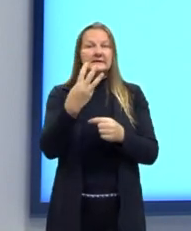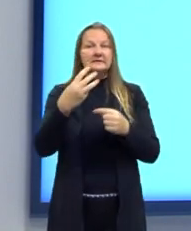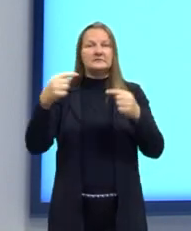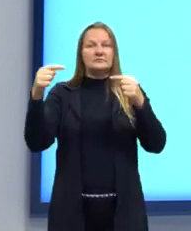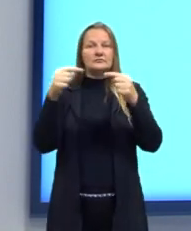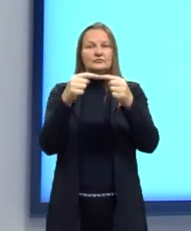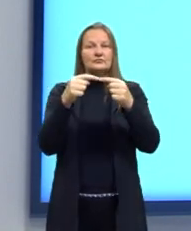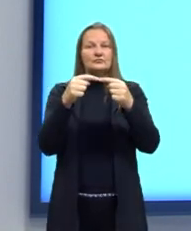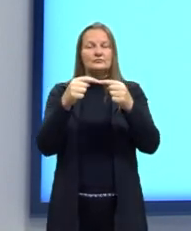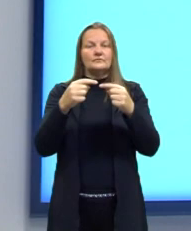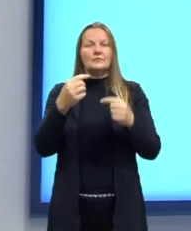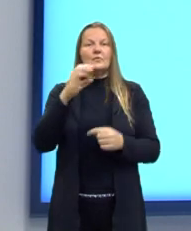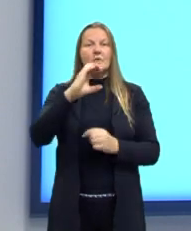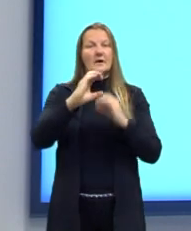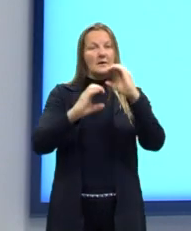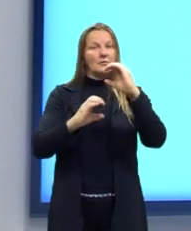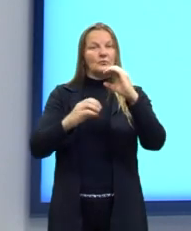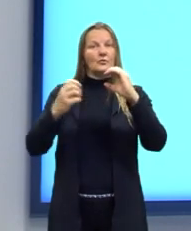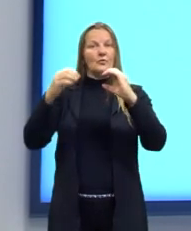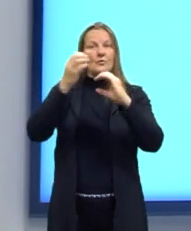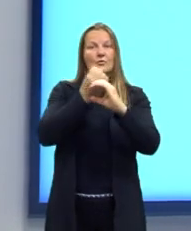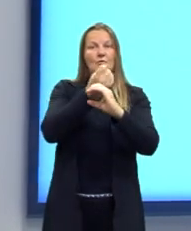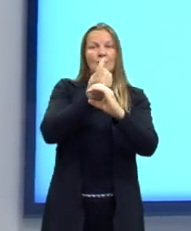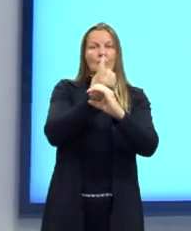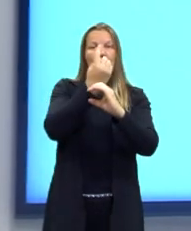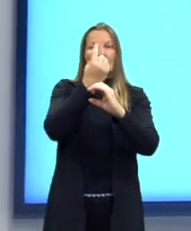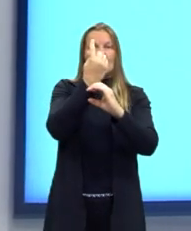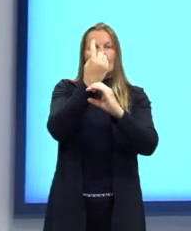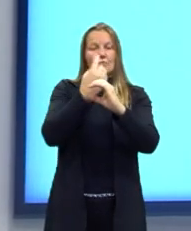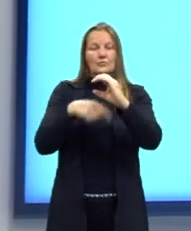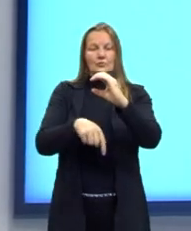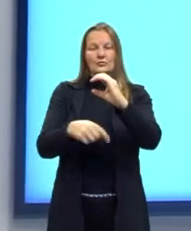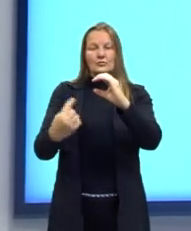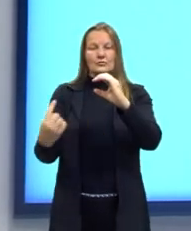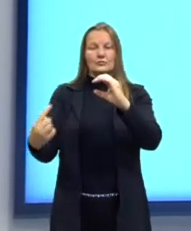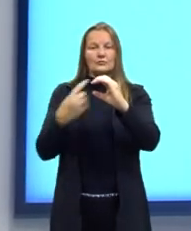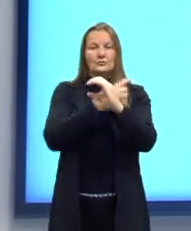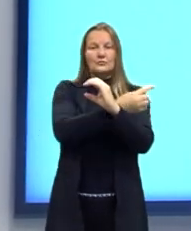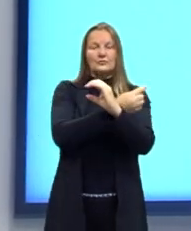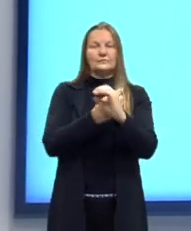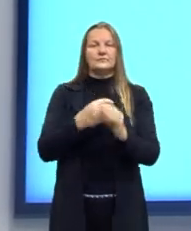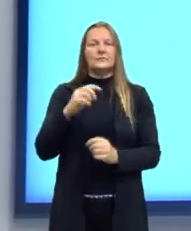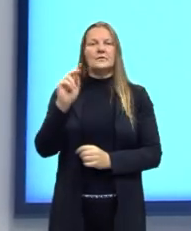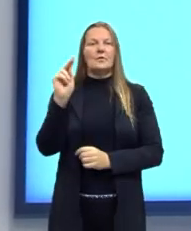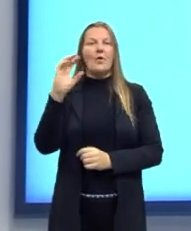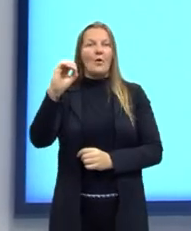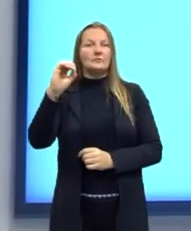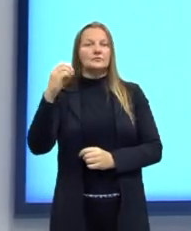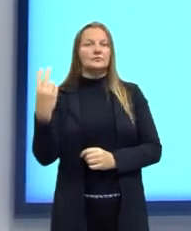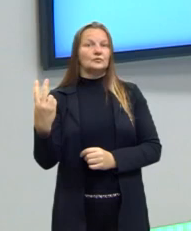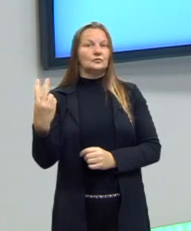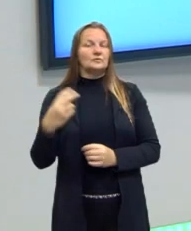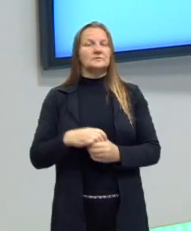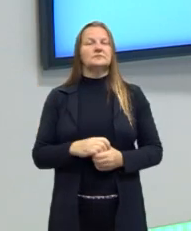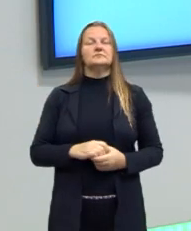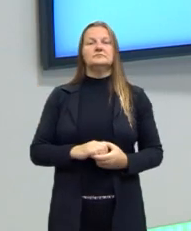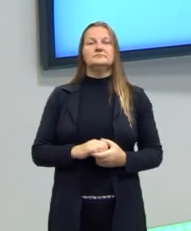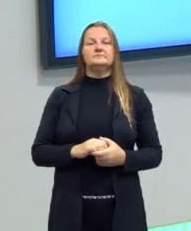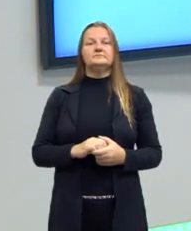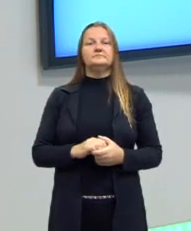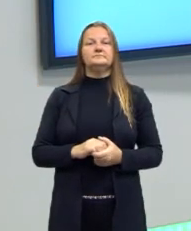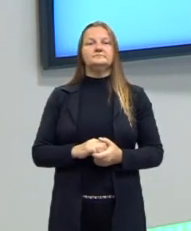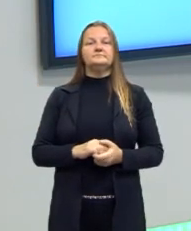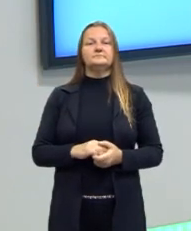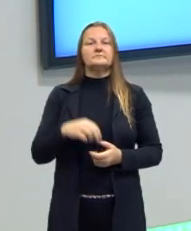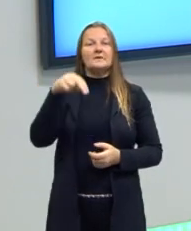carbono faz quatro, o hidrogênio faz apenas uma, o oxigênio duas e o nitrogênio agora vai fazer três ligações,